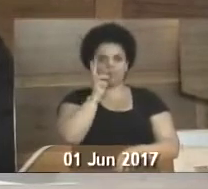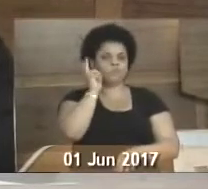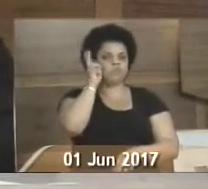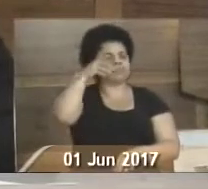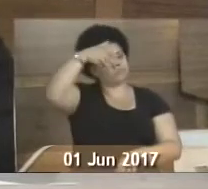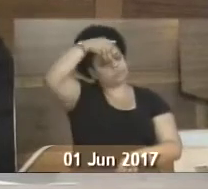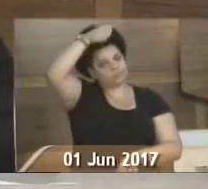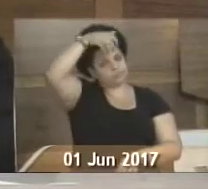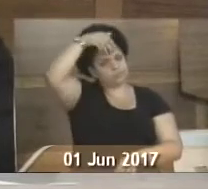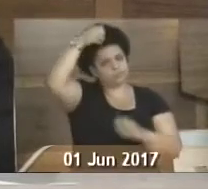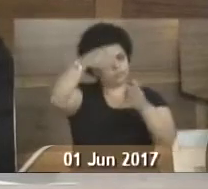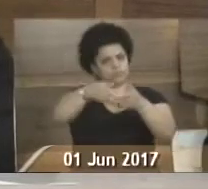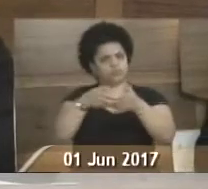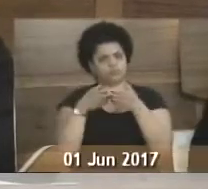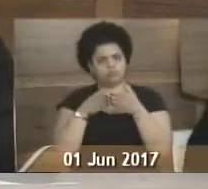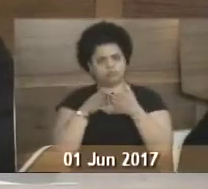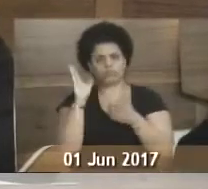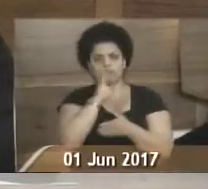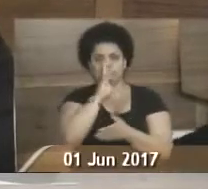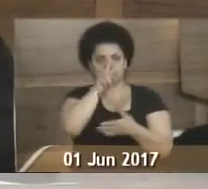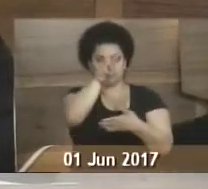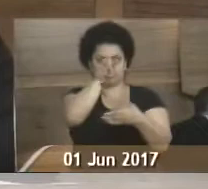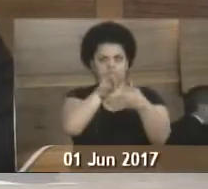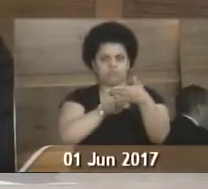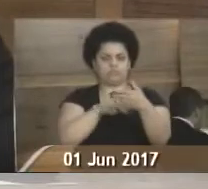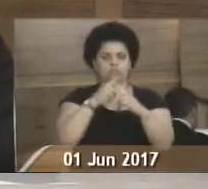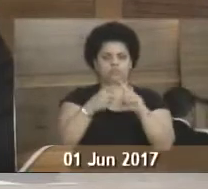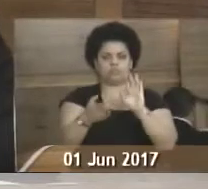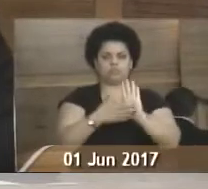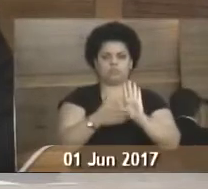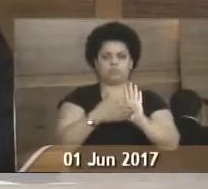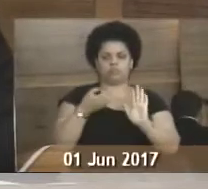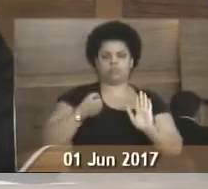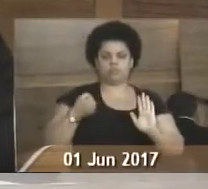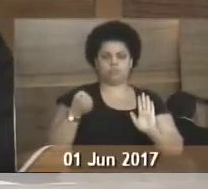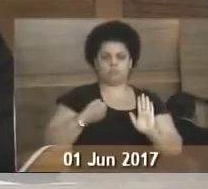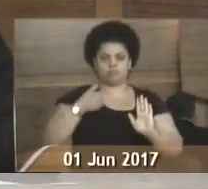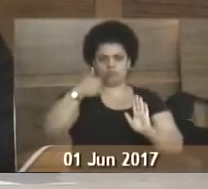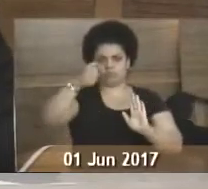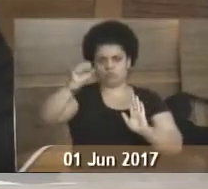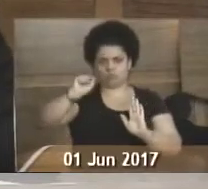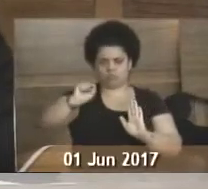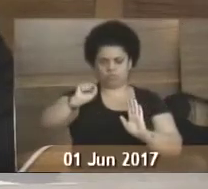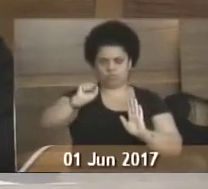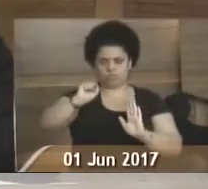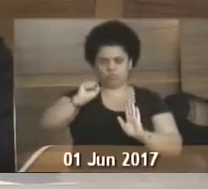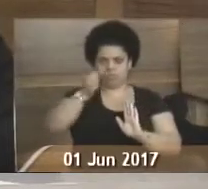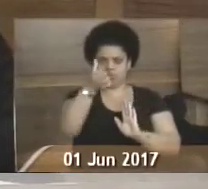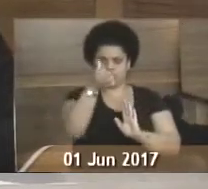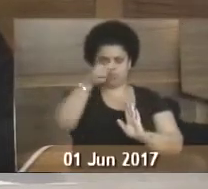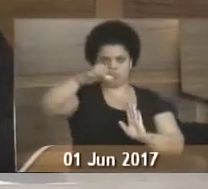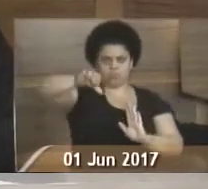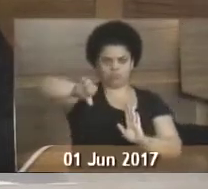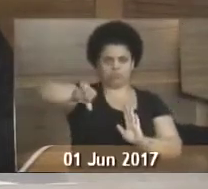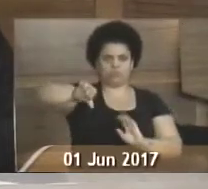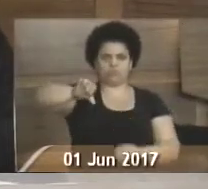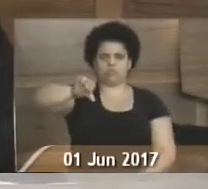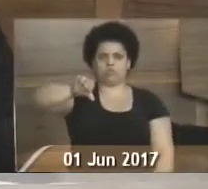vereador Marcos Santo Antônio solicitou o pedido de vista, para os pareceres de número 18, 69,